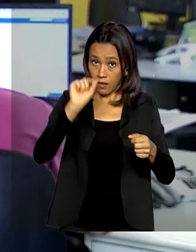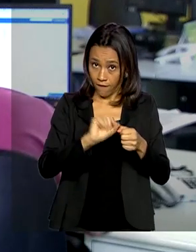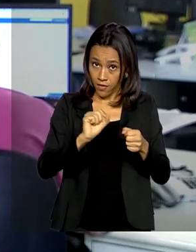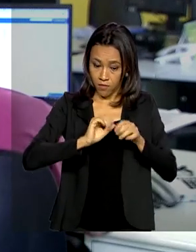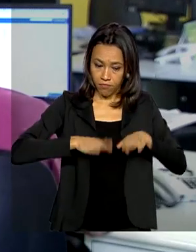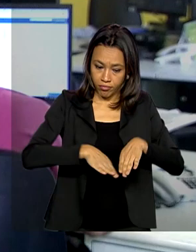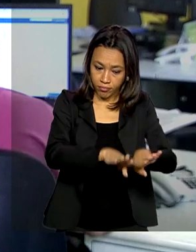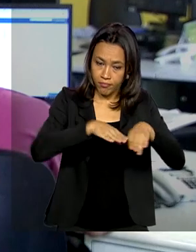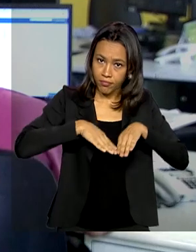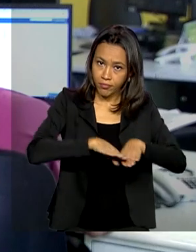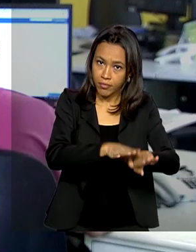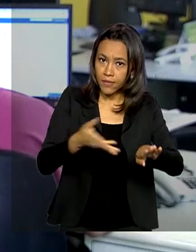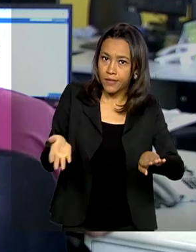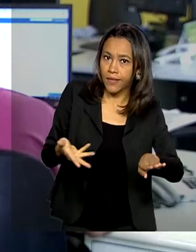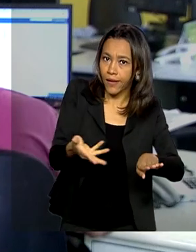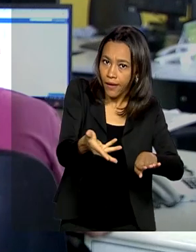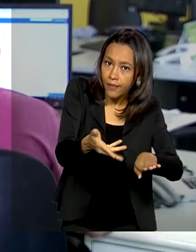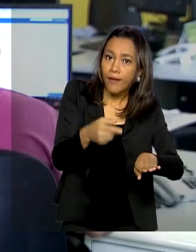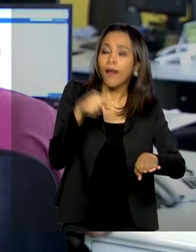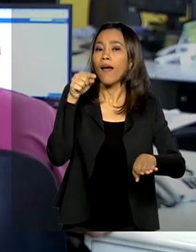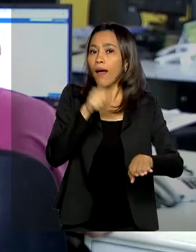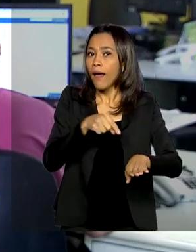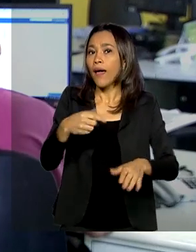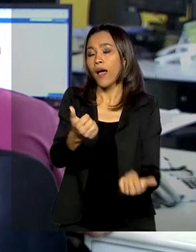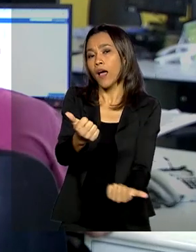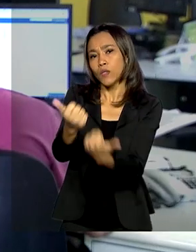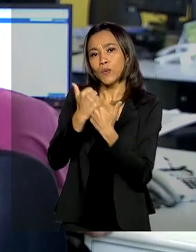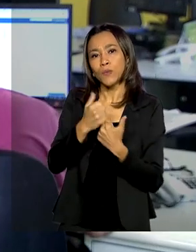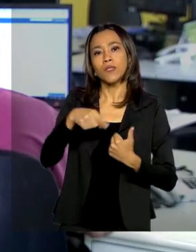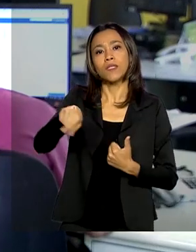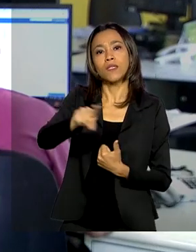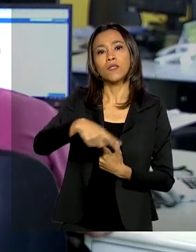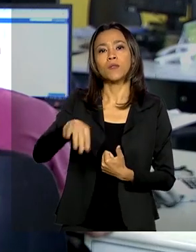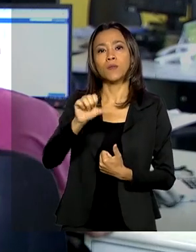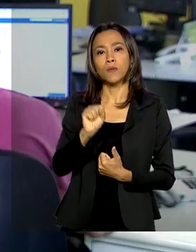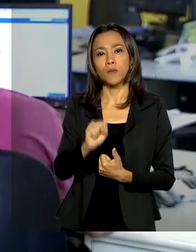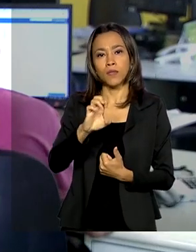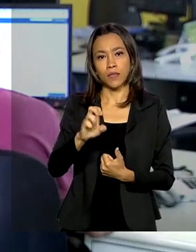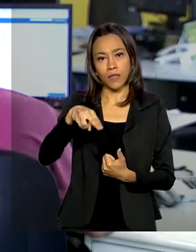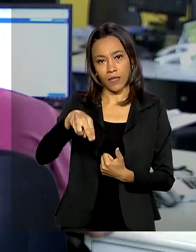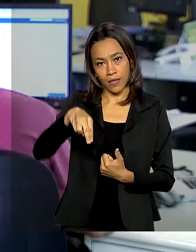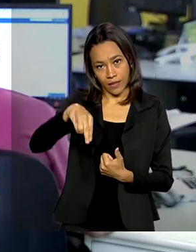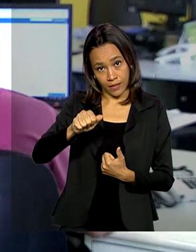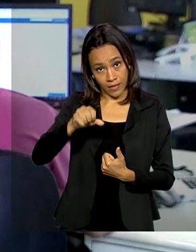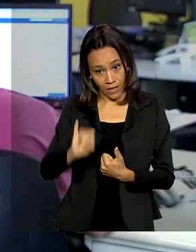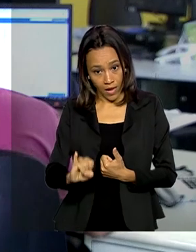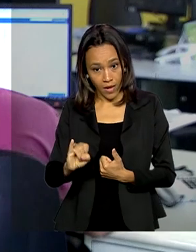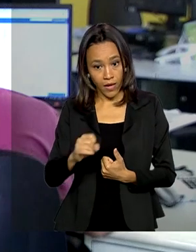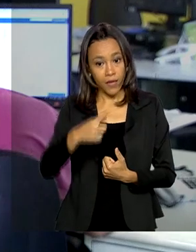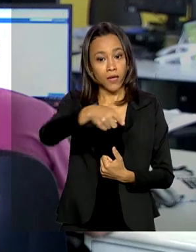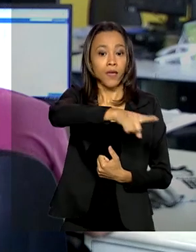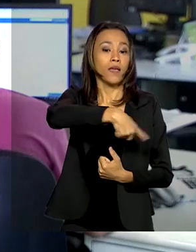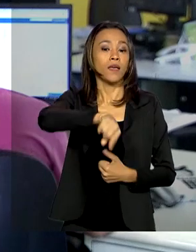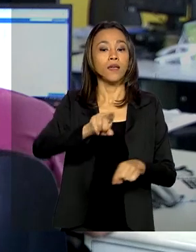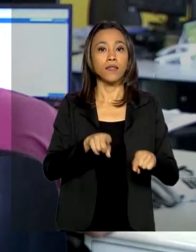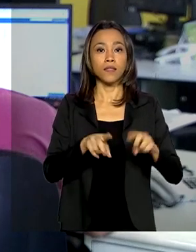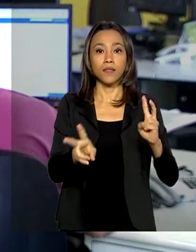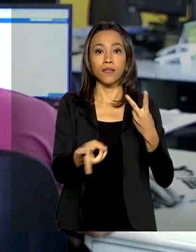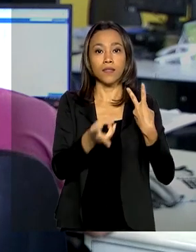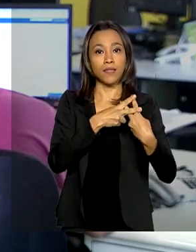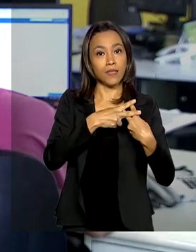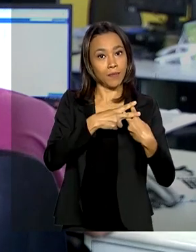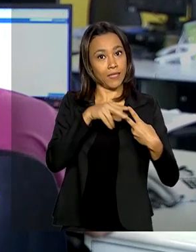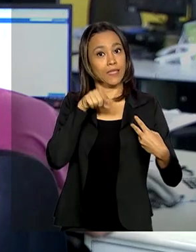acelerada. A ajuda vem também do Senai e de presídios. Agora, vamos à última atualização dos